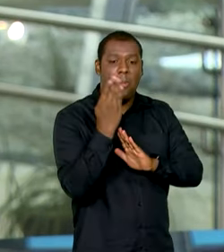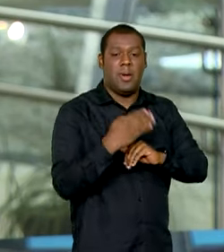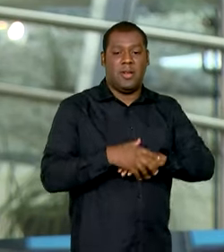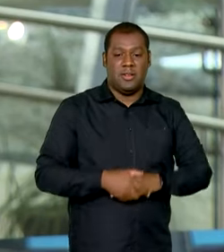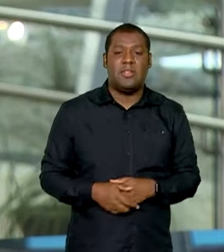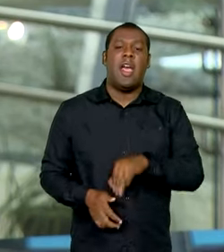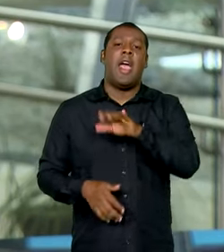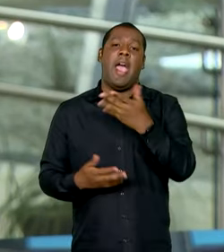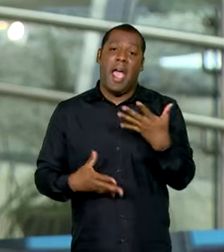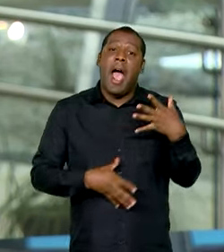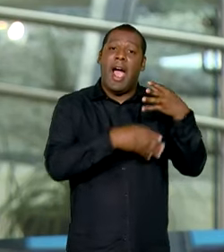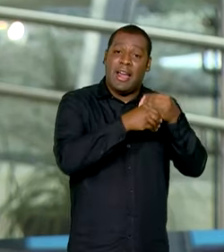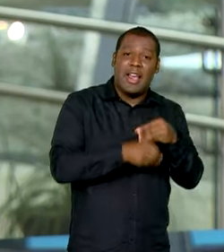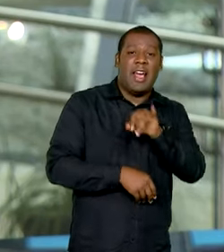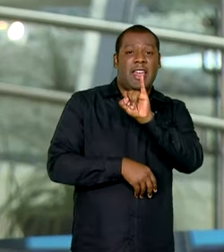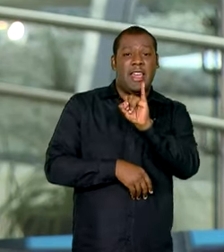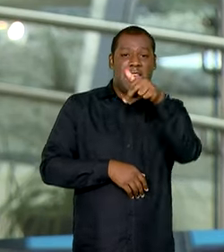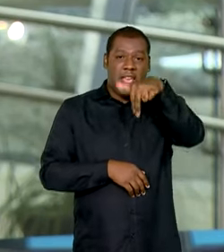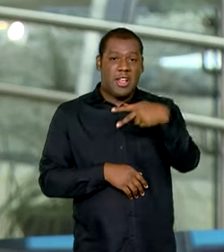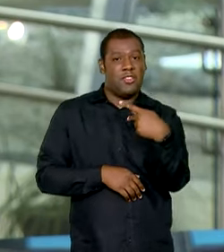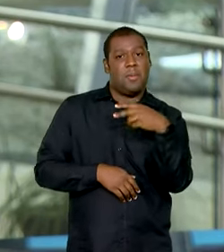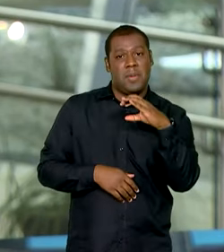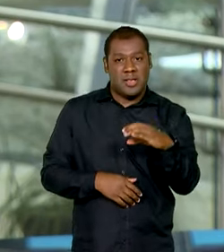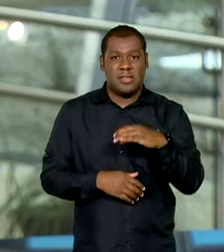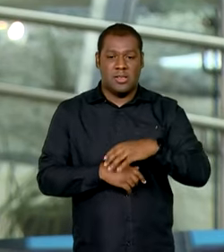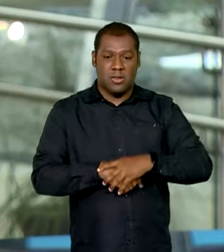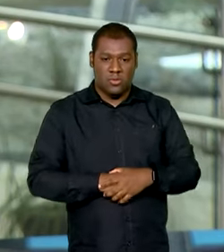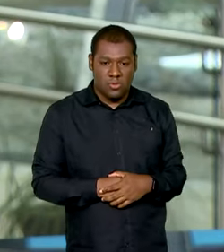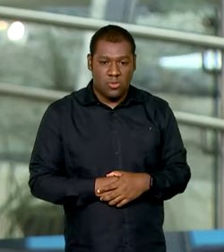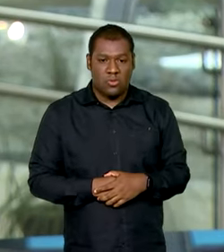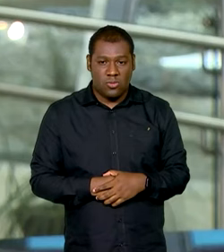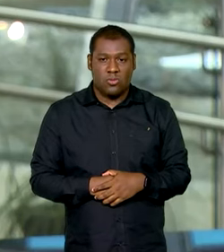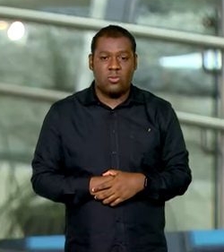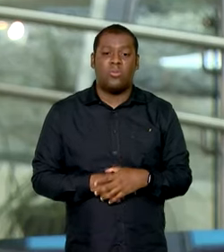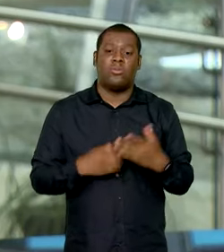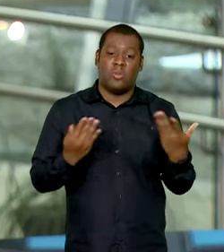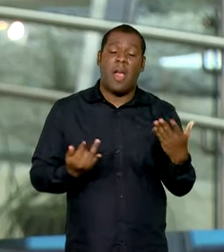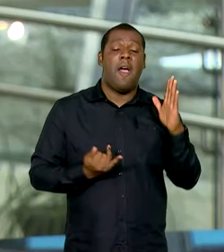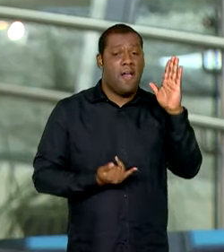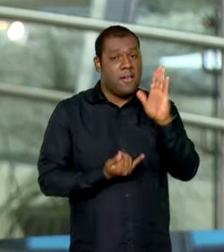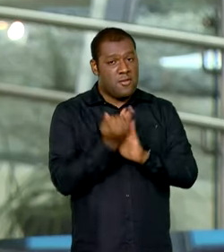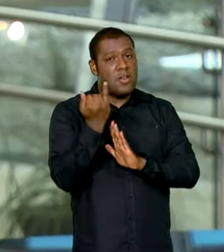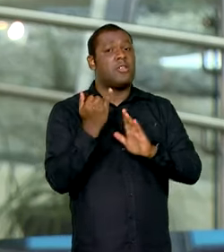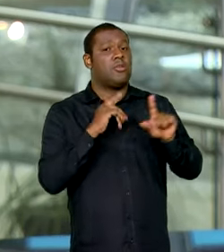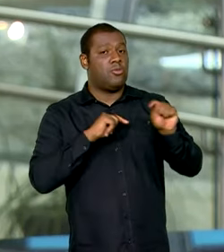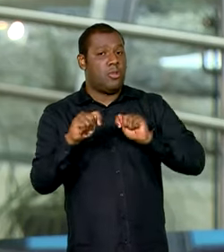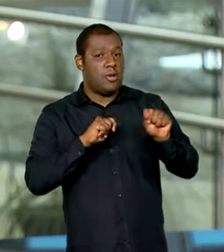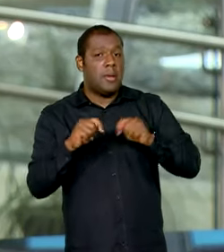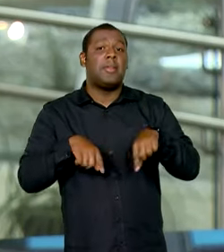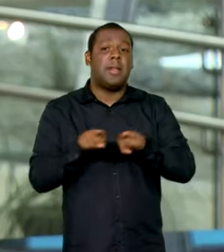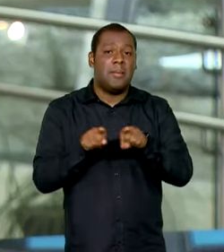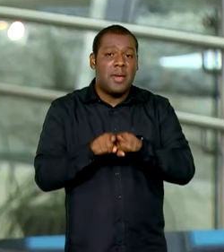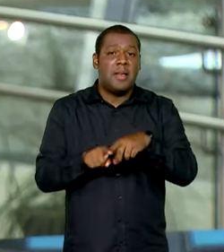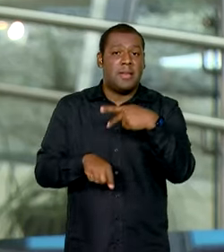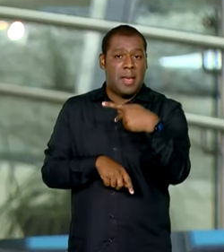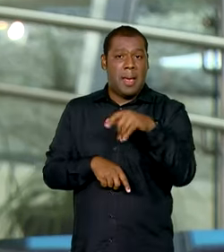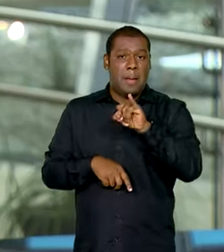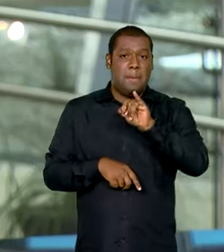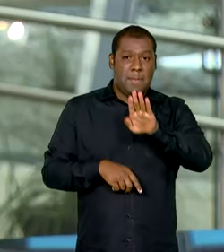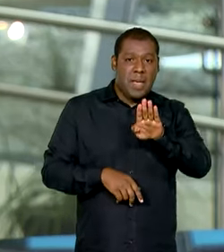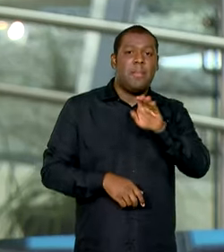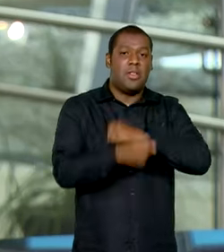do INPC, que é um índice de inflação, índice nacional de preços ao consumidor, mais o crescimento do PIB de 2022.